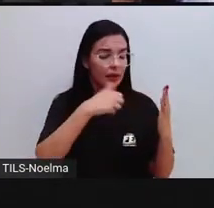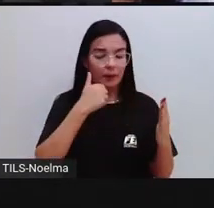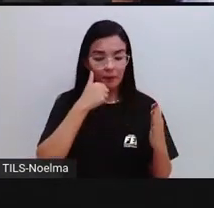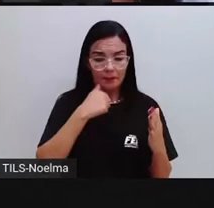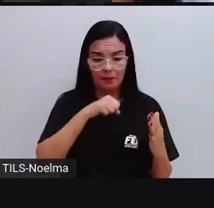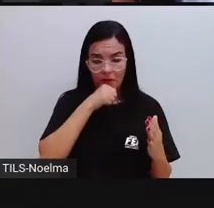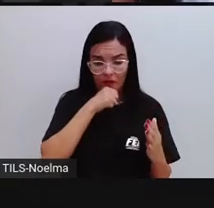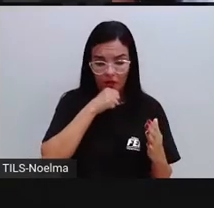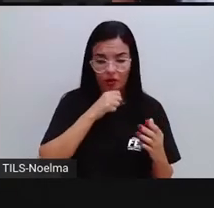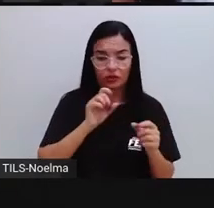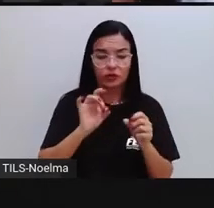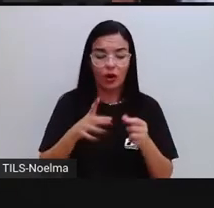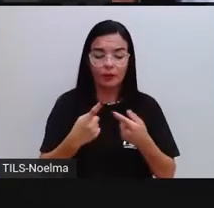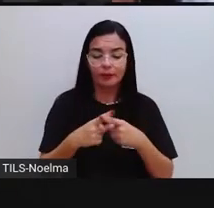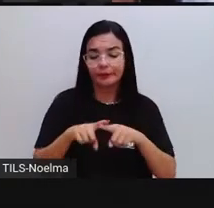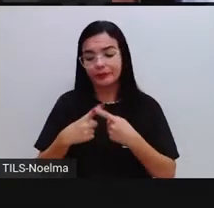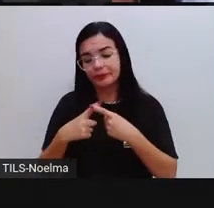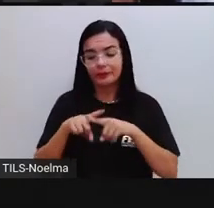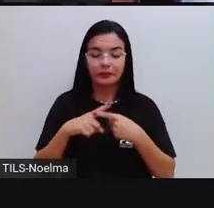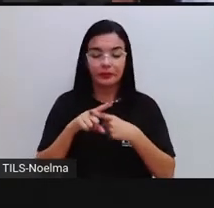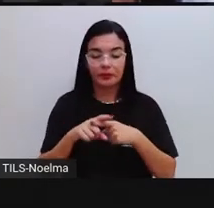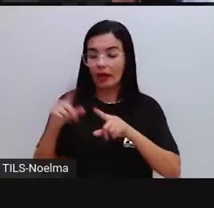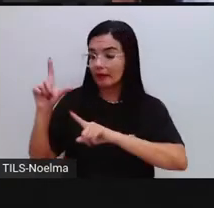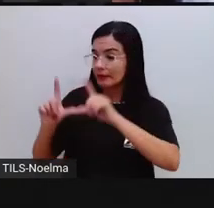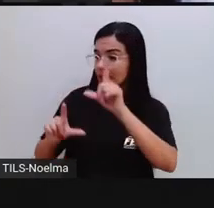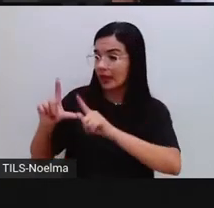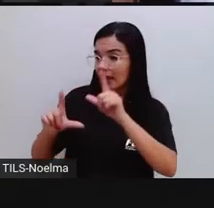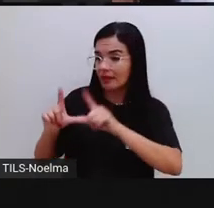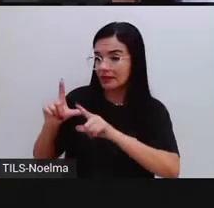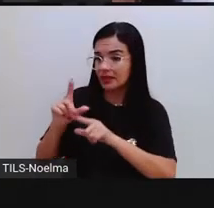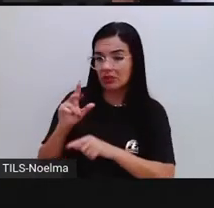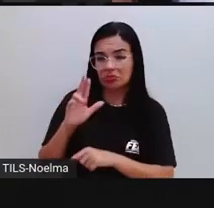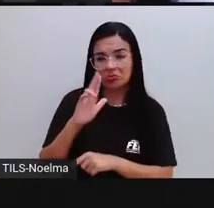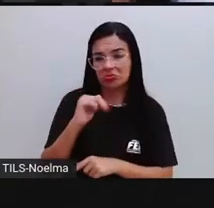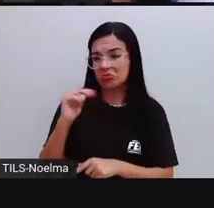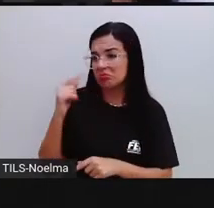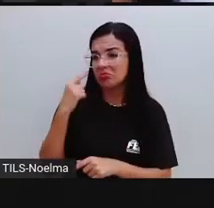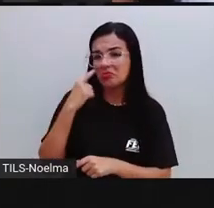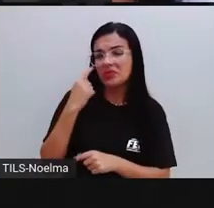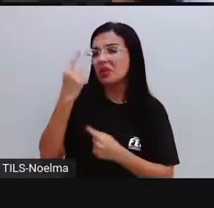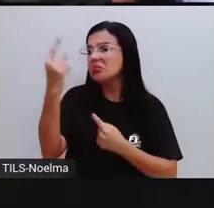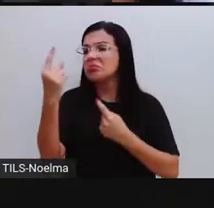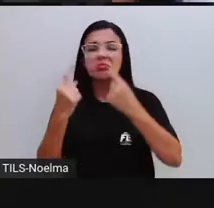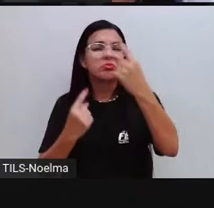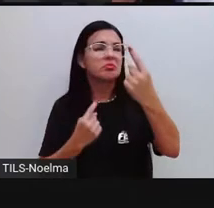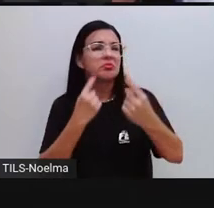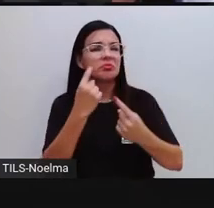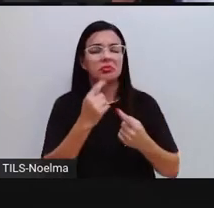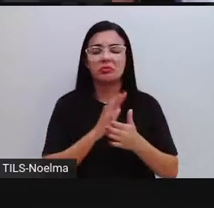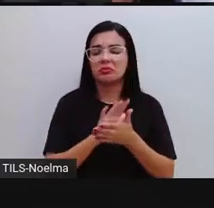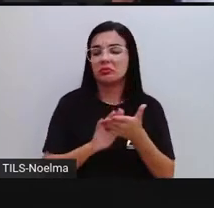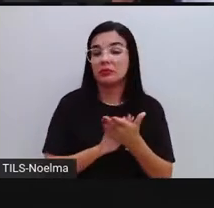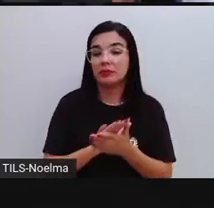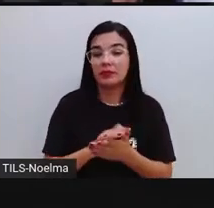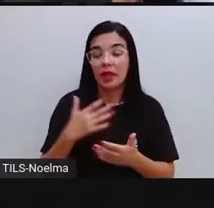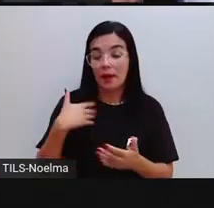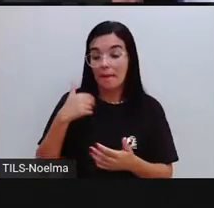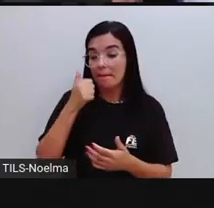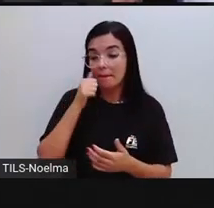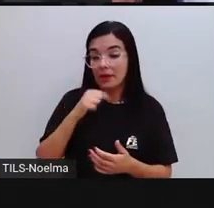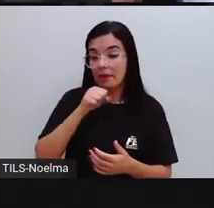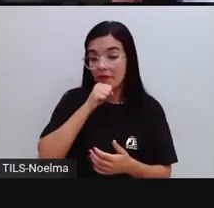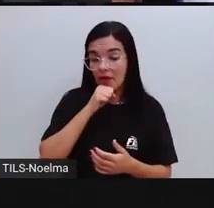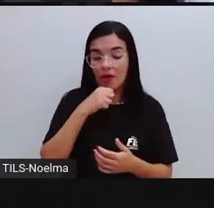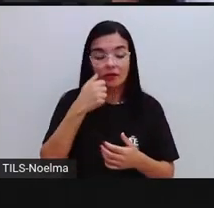ou costurando. Televisão a gente só via uma vez ou outra. Minha avó me deixava